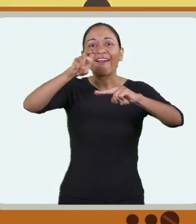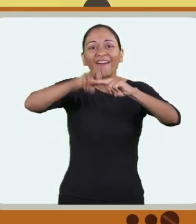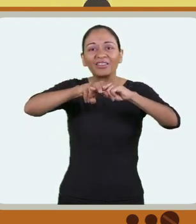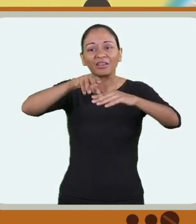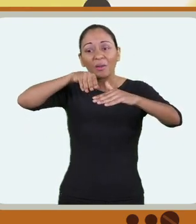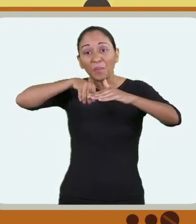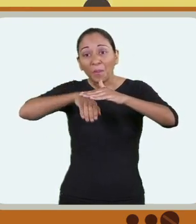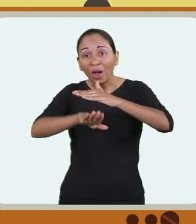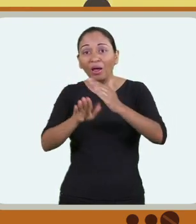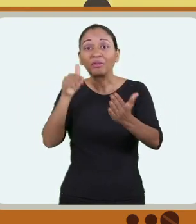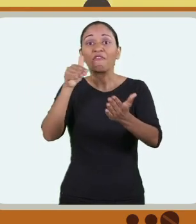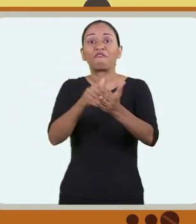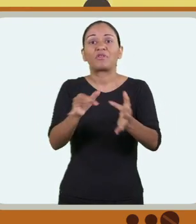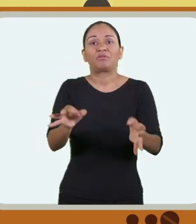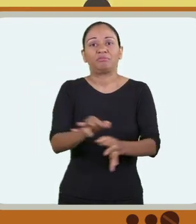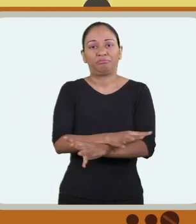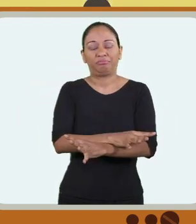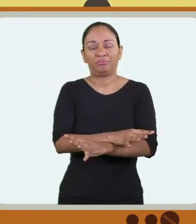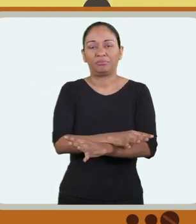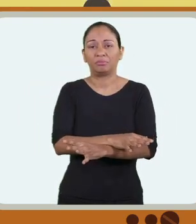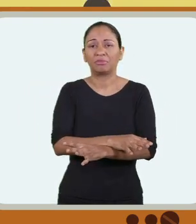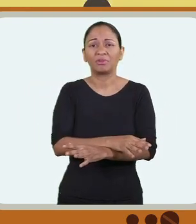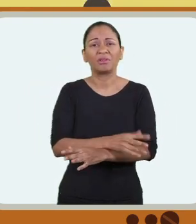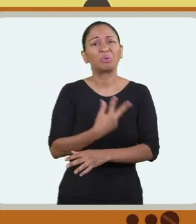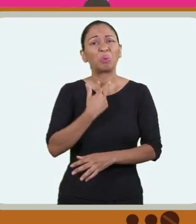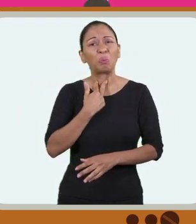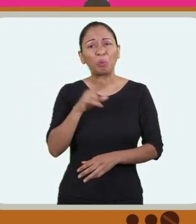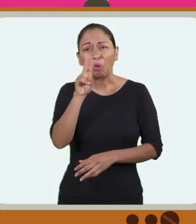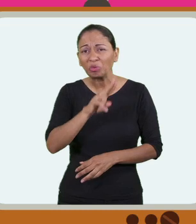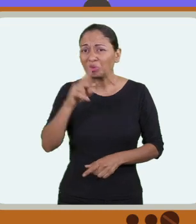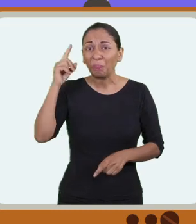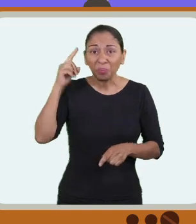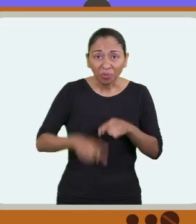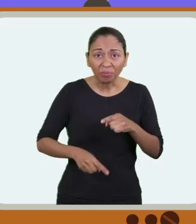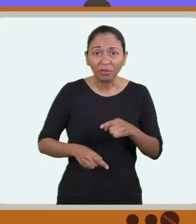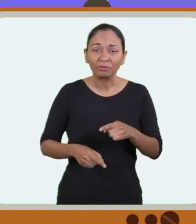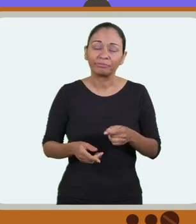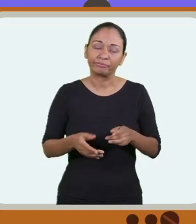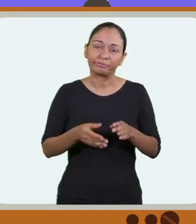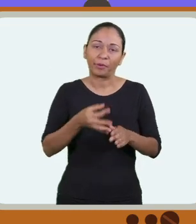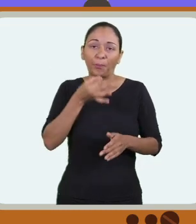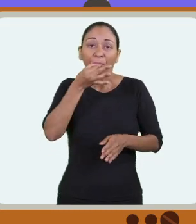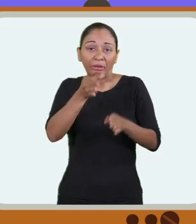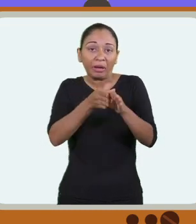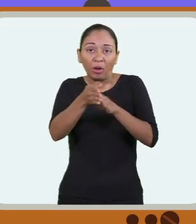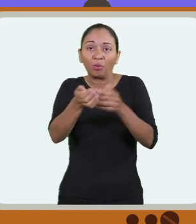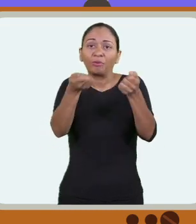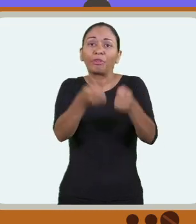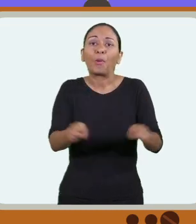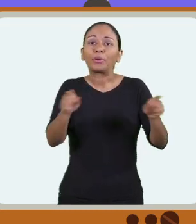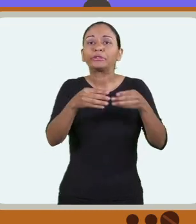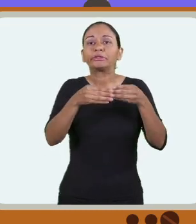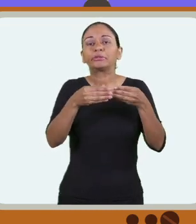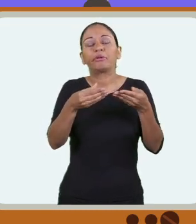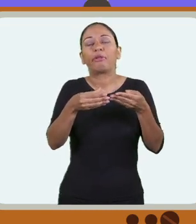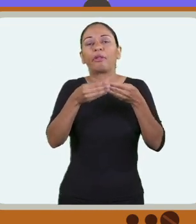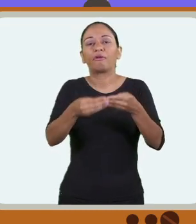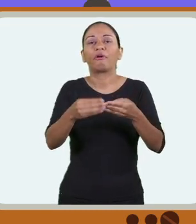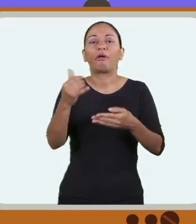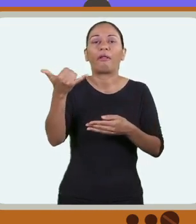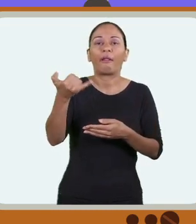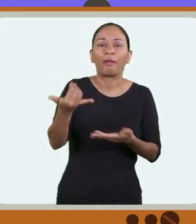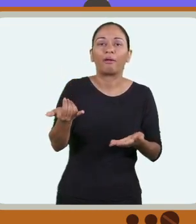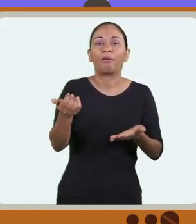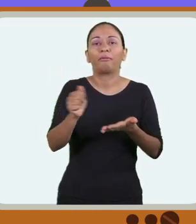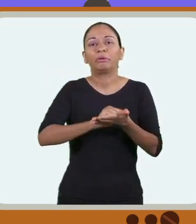que será guardada embaixo da carteira até o final da prova. Já que você não vai poder usar, em hipótese nenhuma, a sugestão é que você não